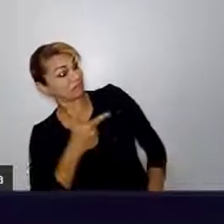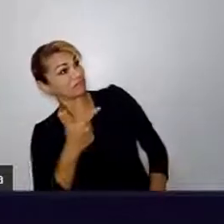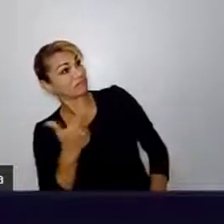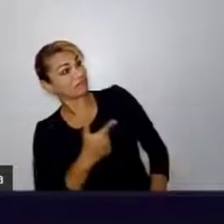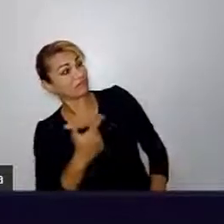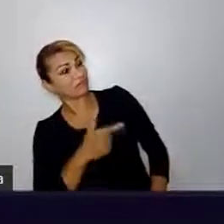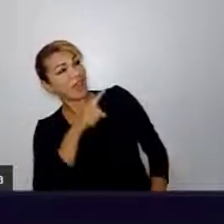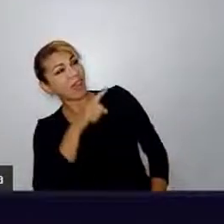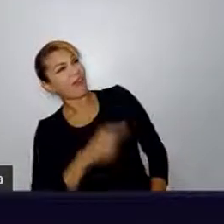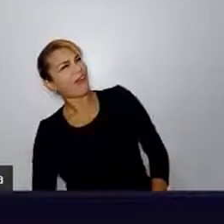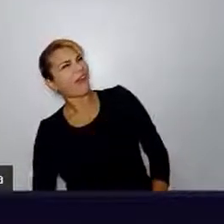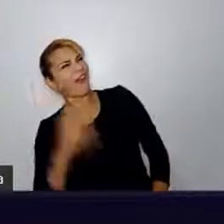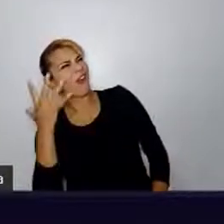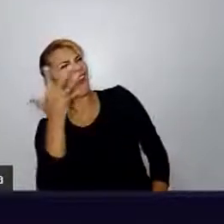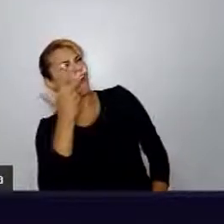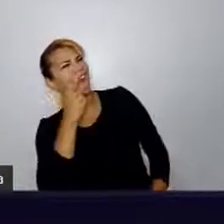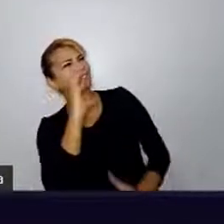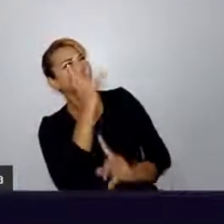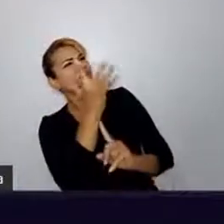arte.